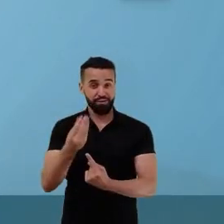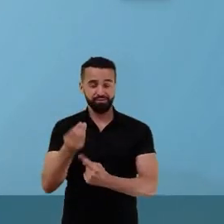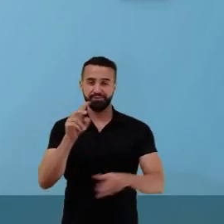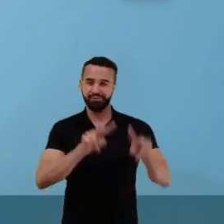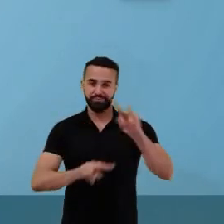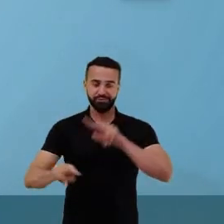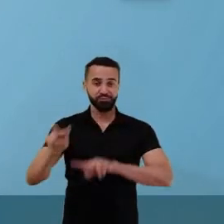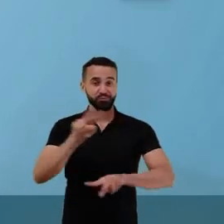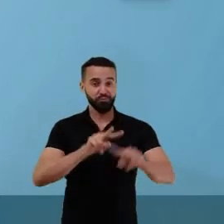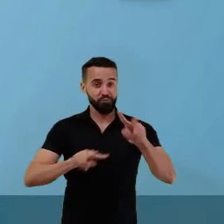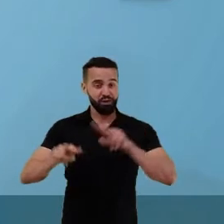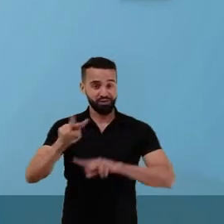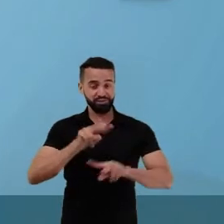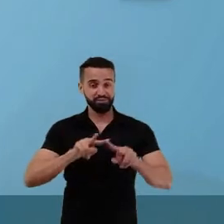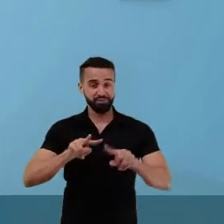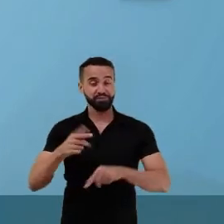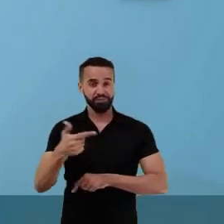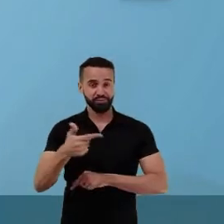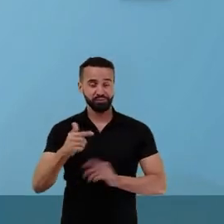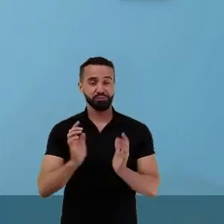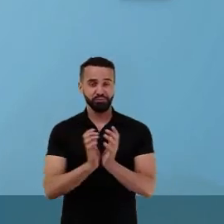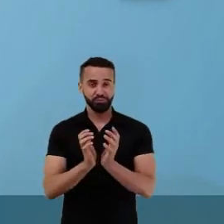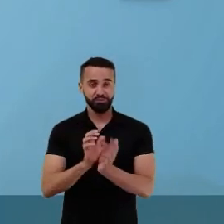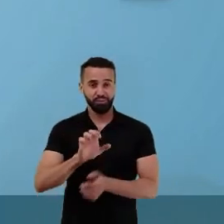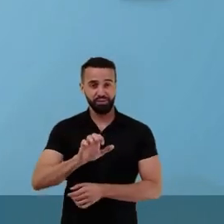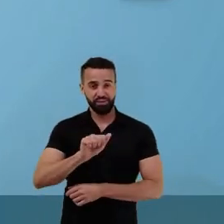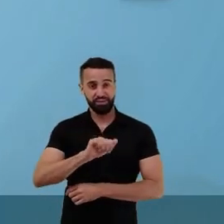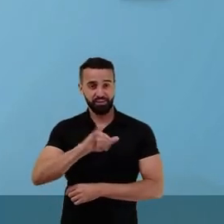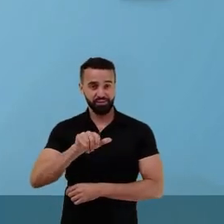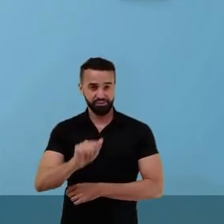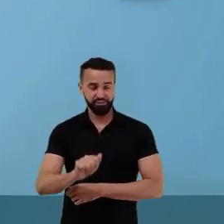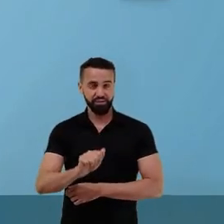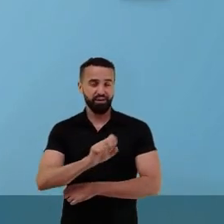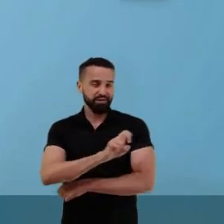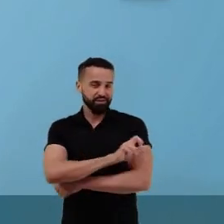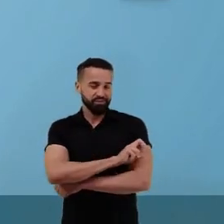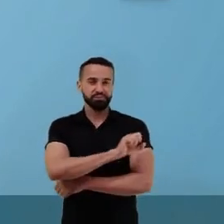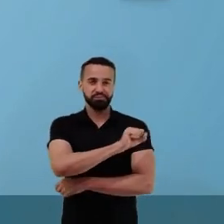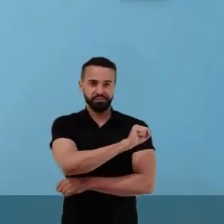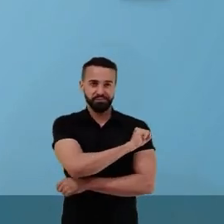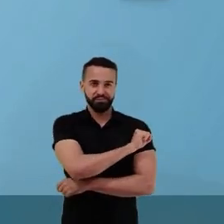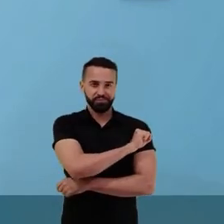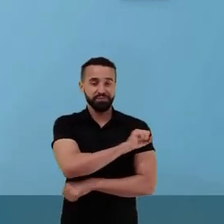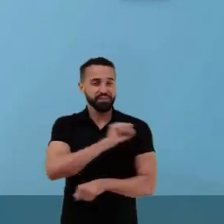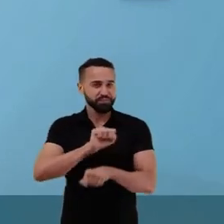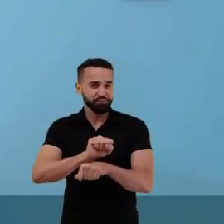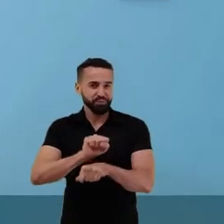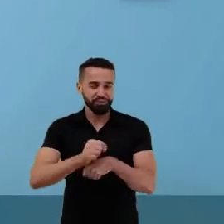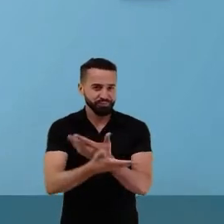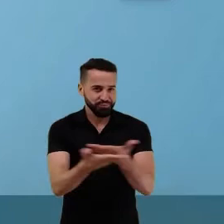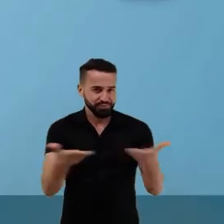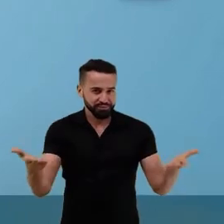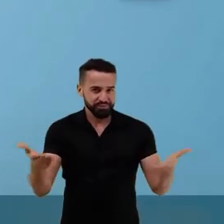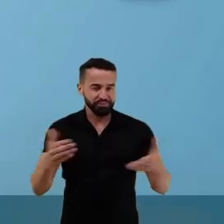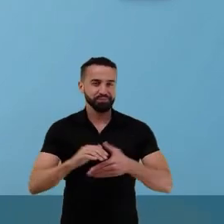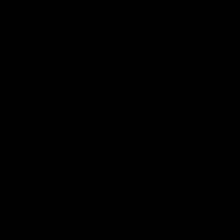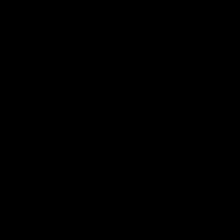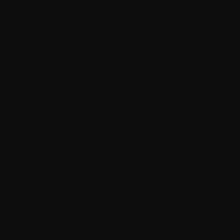visuais, com o segundo segmento da IAJA, de quinta à oitava séries. Eu aguardo vocês!